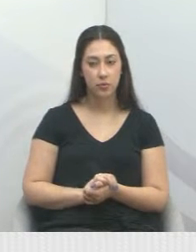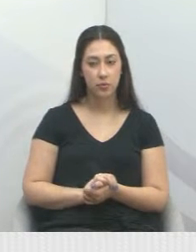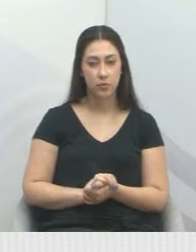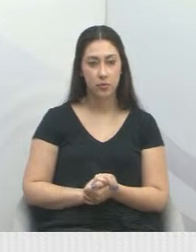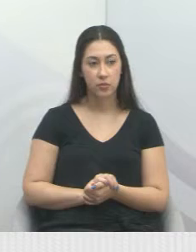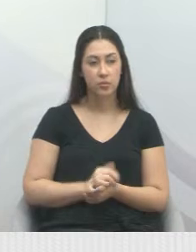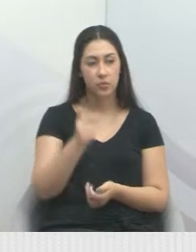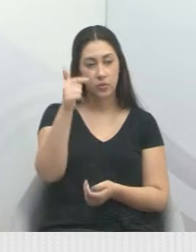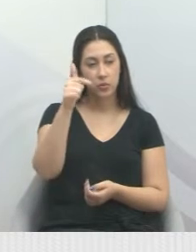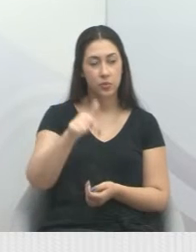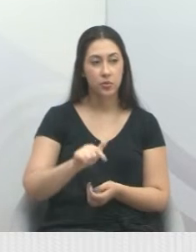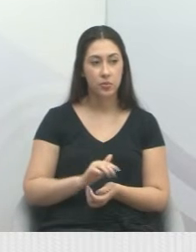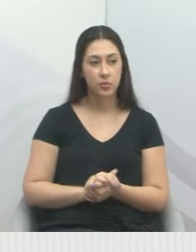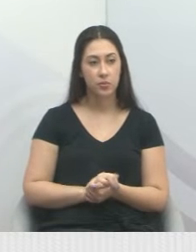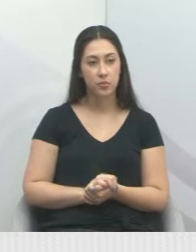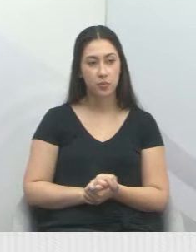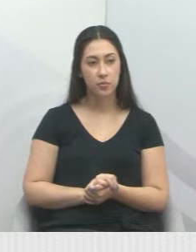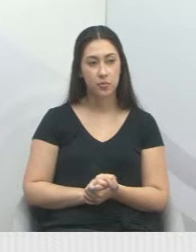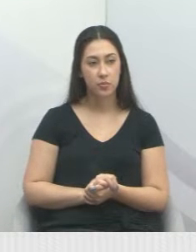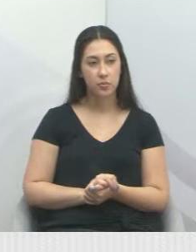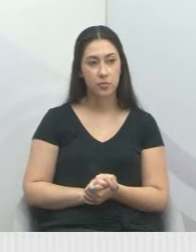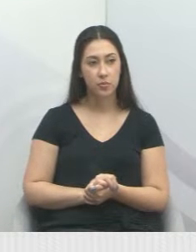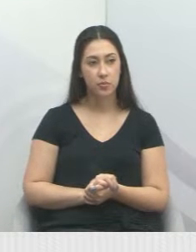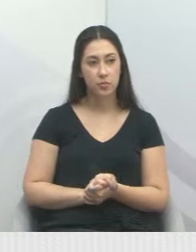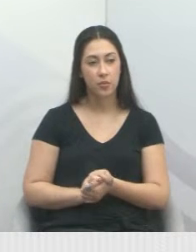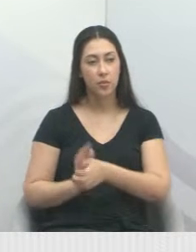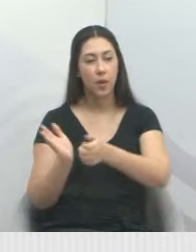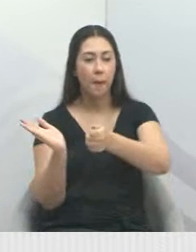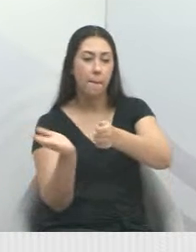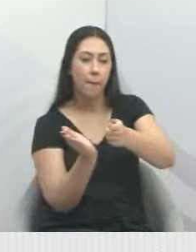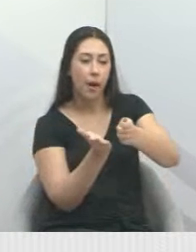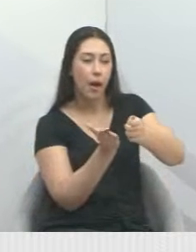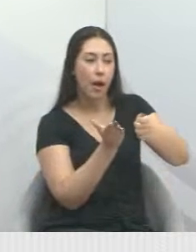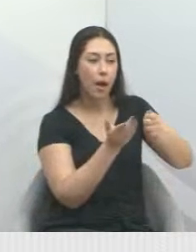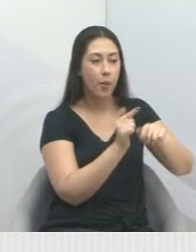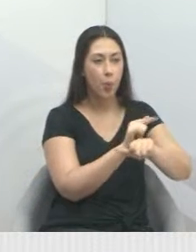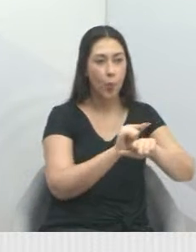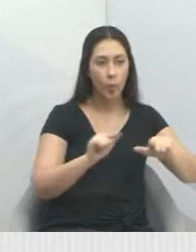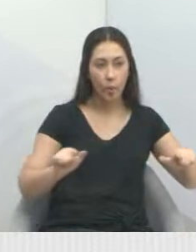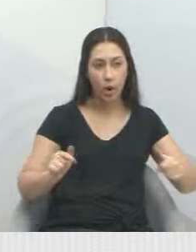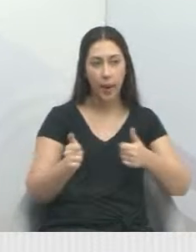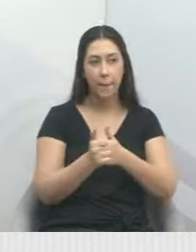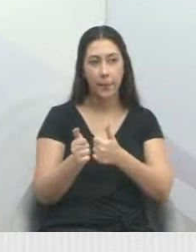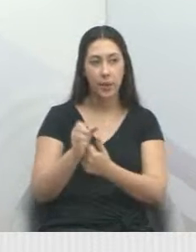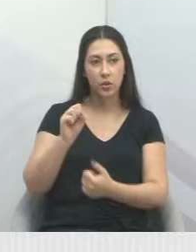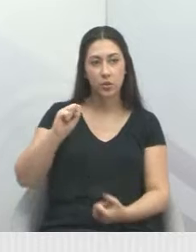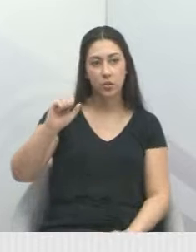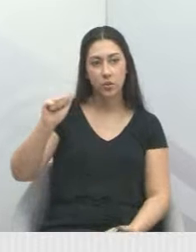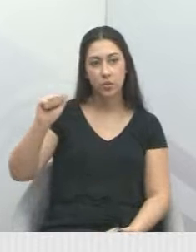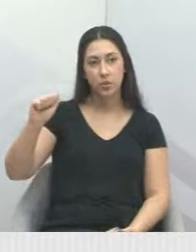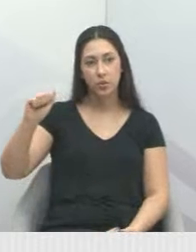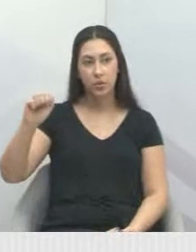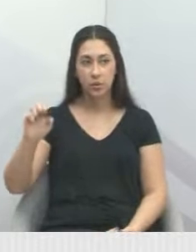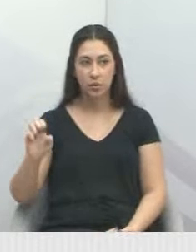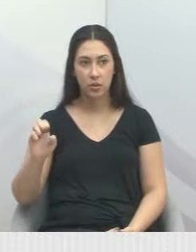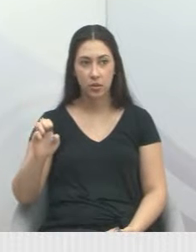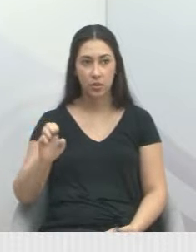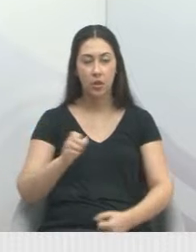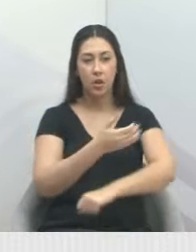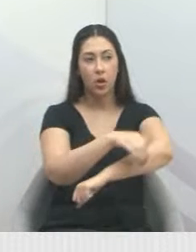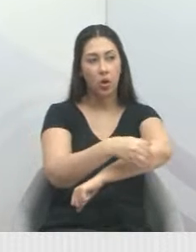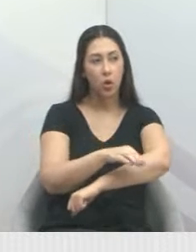A foto 7. Capina na área do SAI, na Rua das